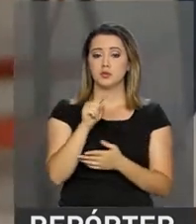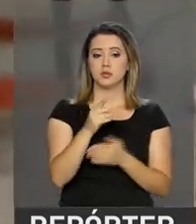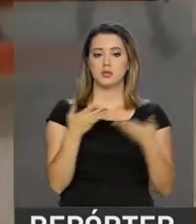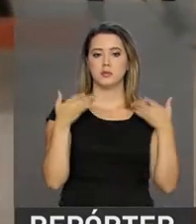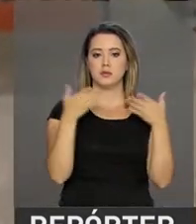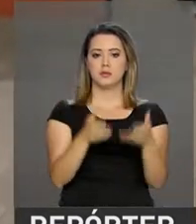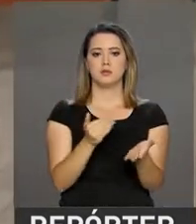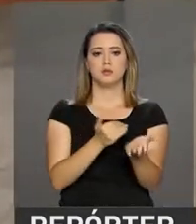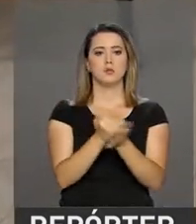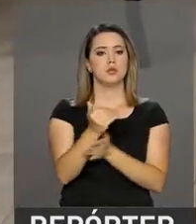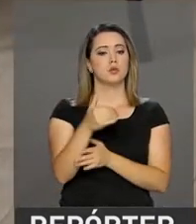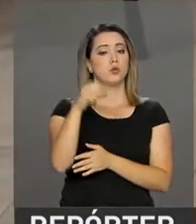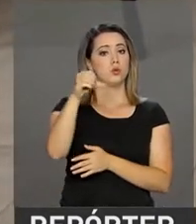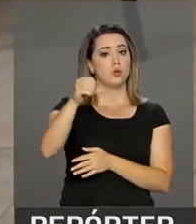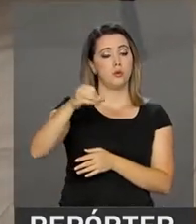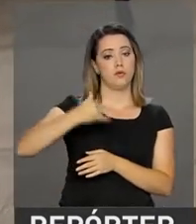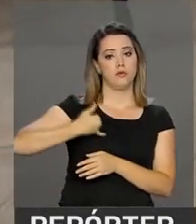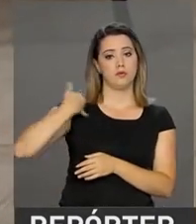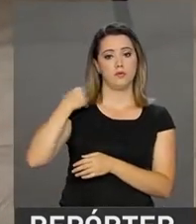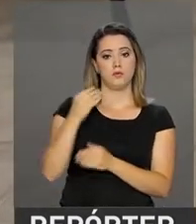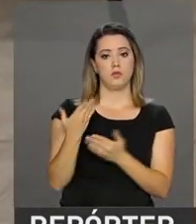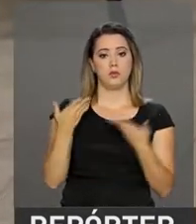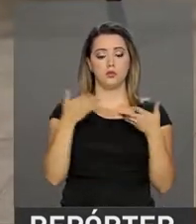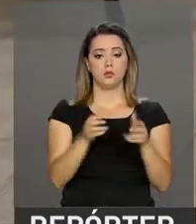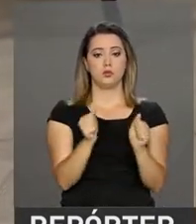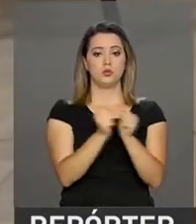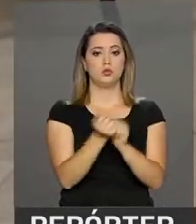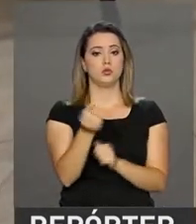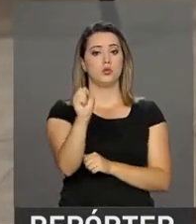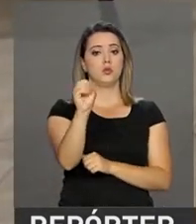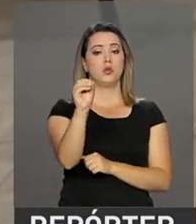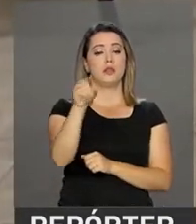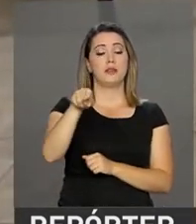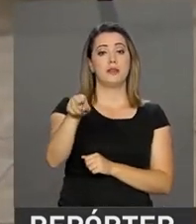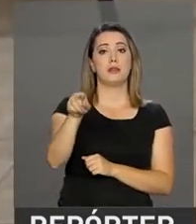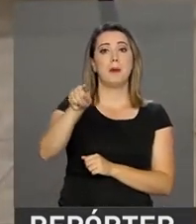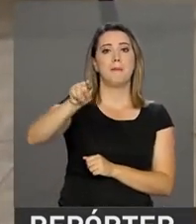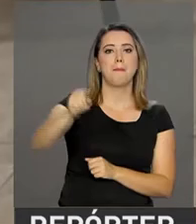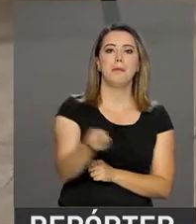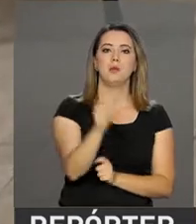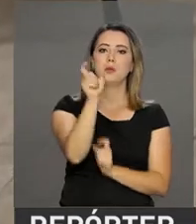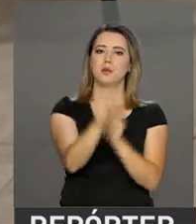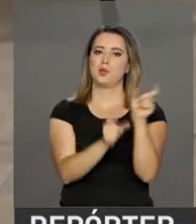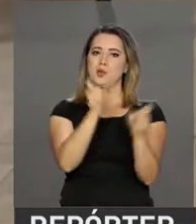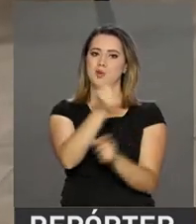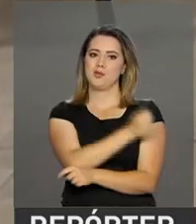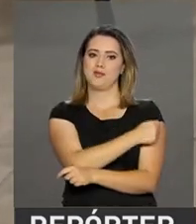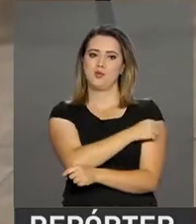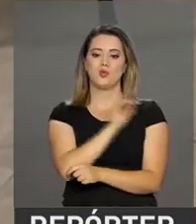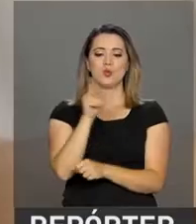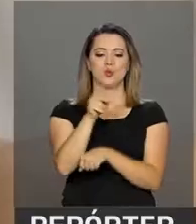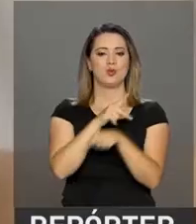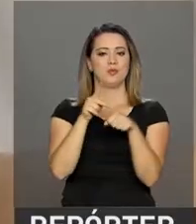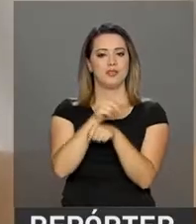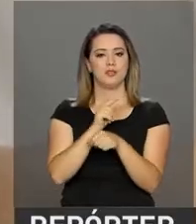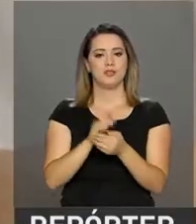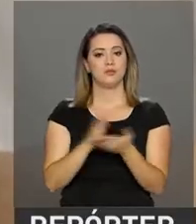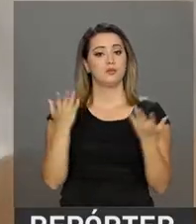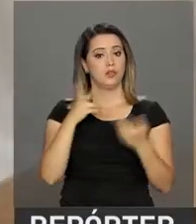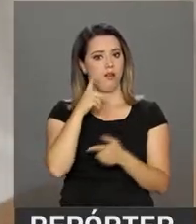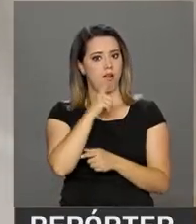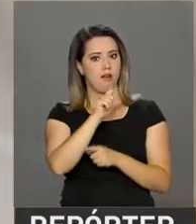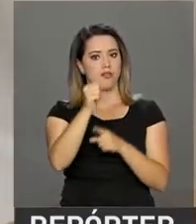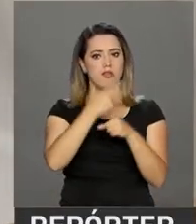competições desde os nove anos, concorreu com outros 80 mil estudantes de escolas públicas e particulares de todo o país. E a